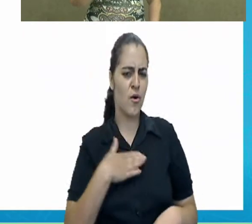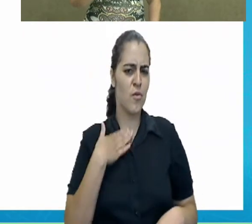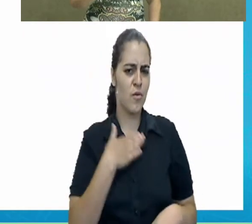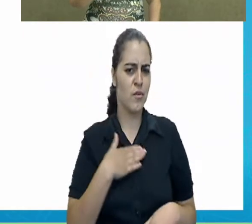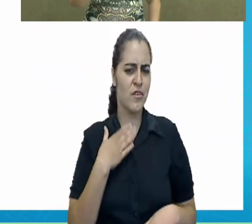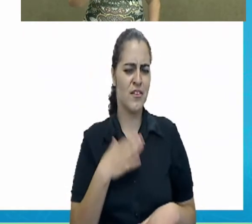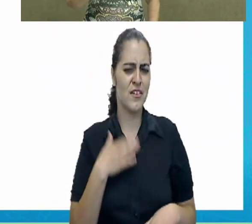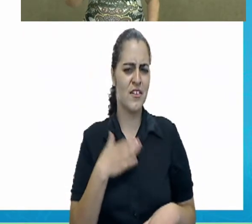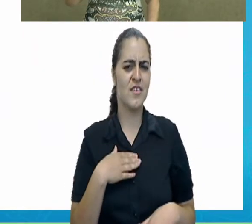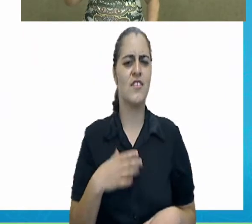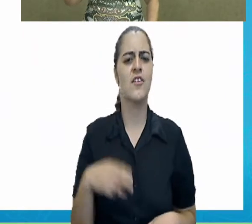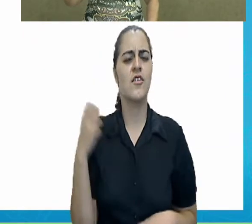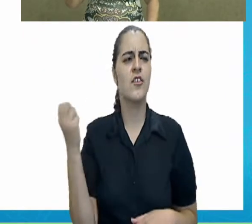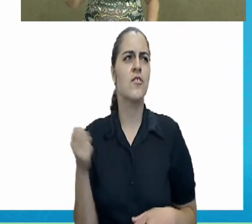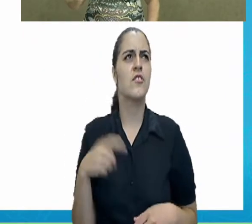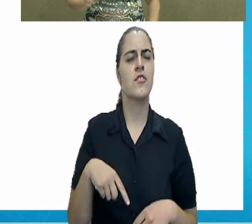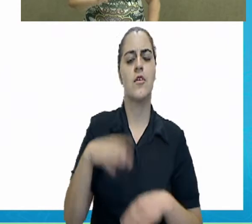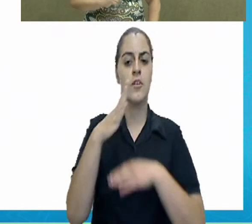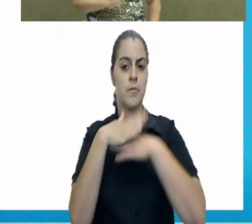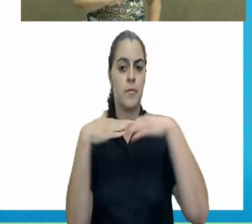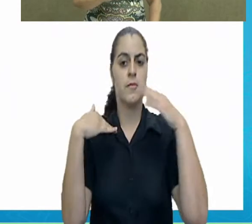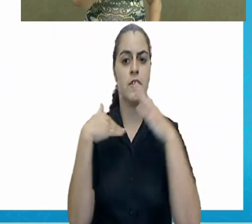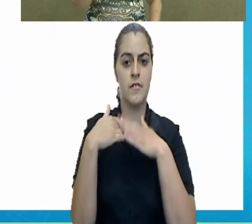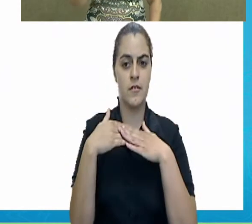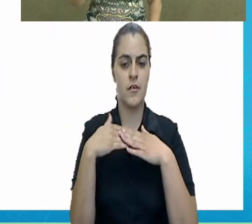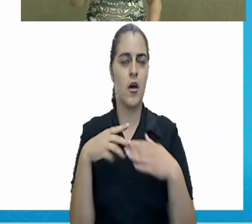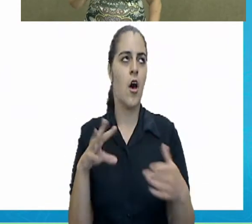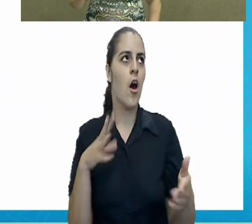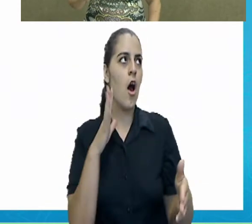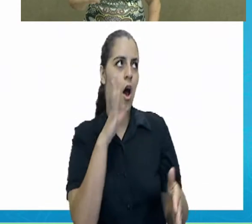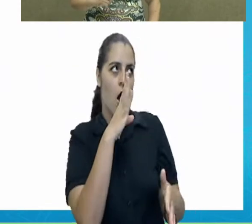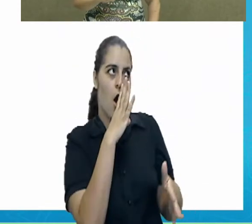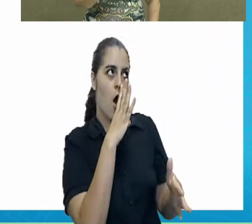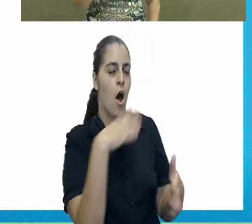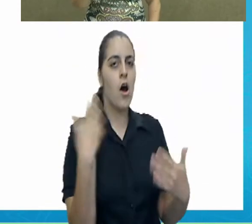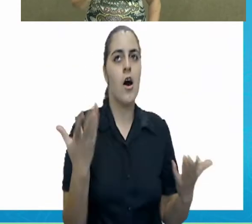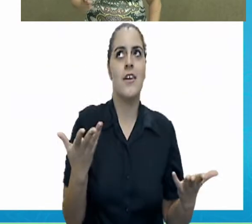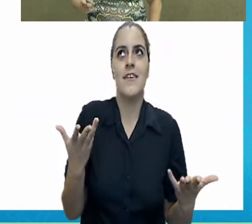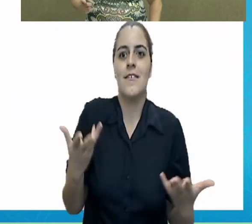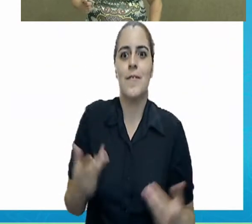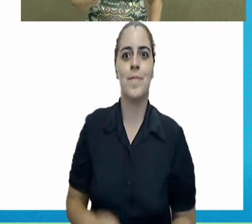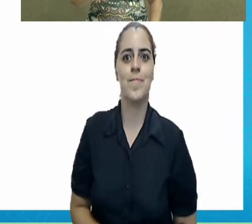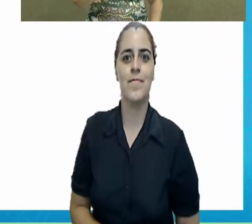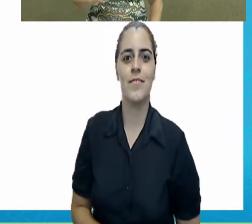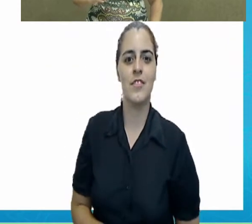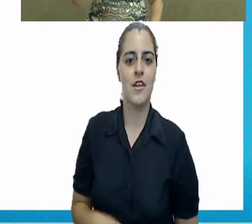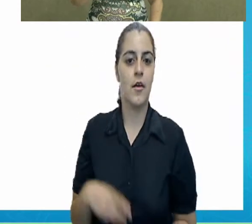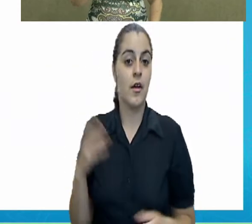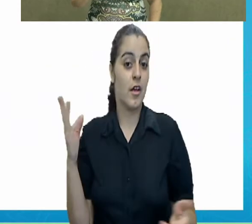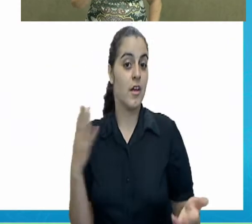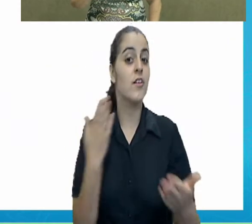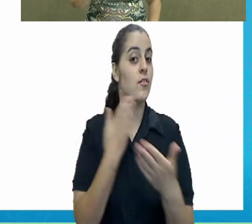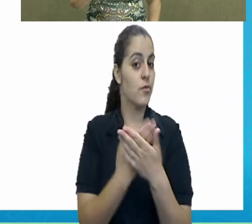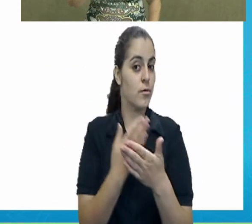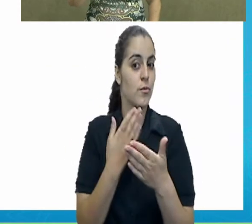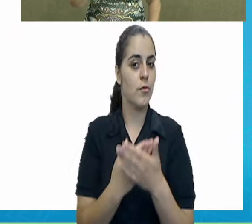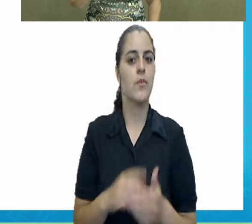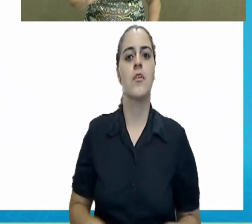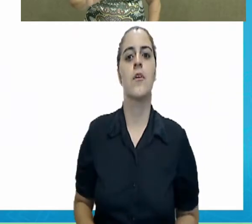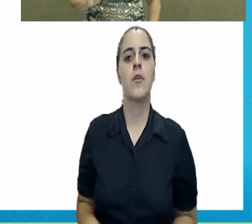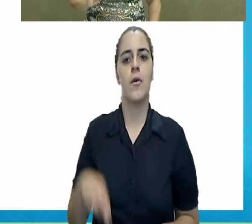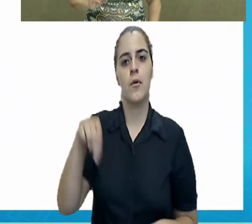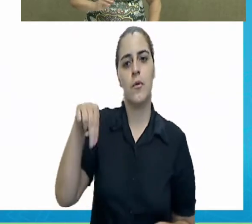muito de alguma coisa, apreciadores, entusiastas. Então o Nathan,